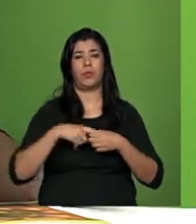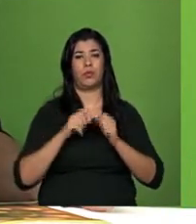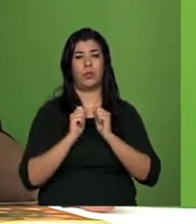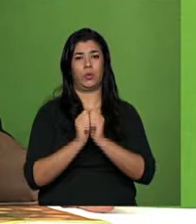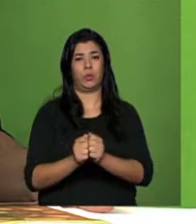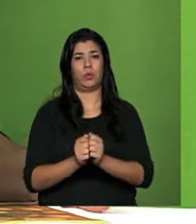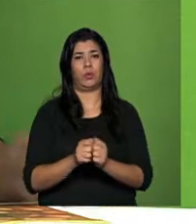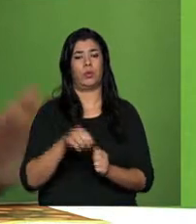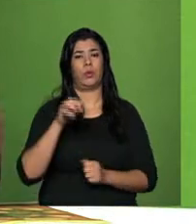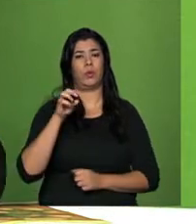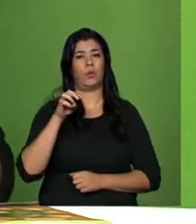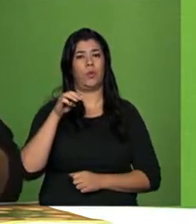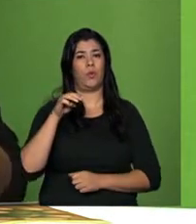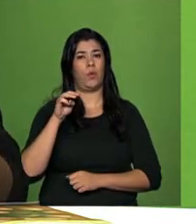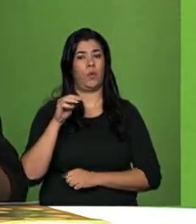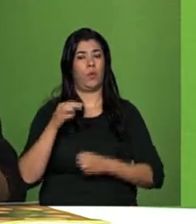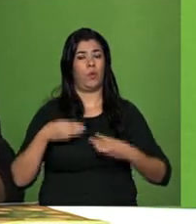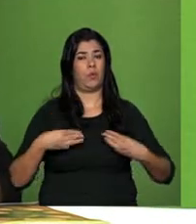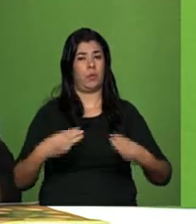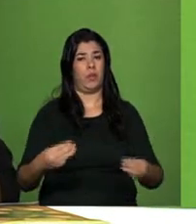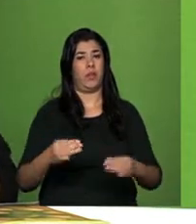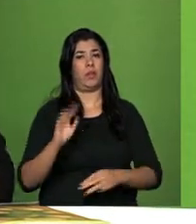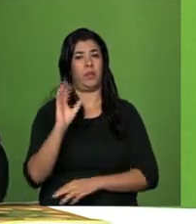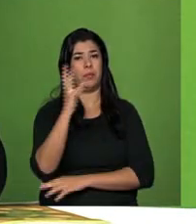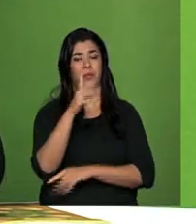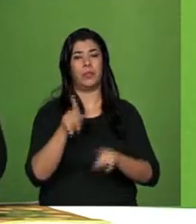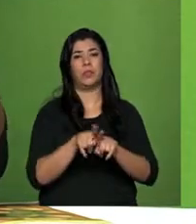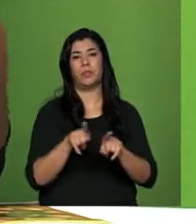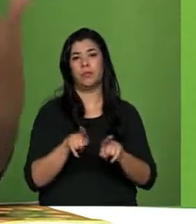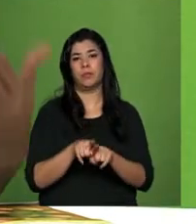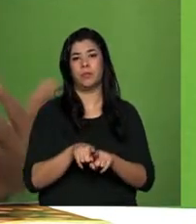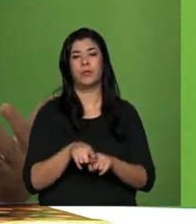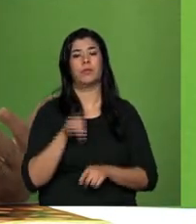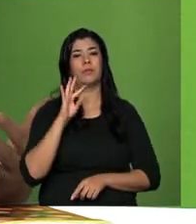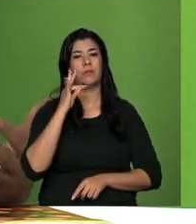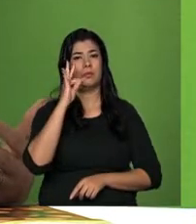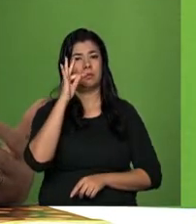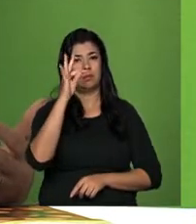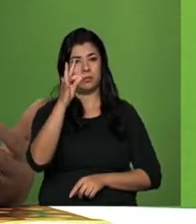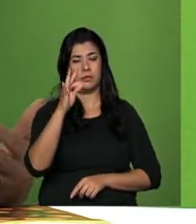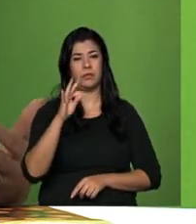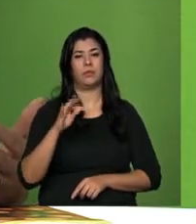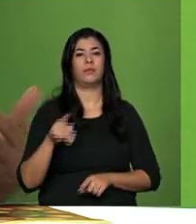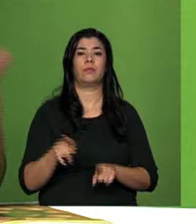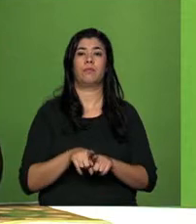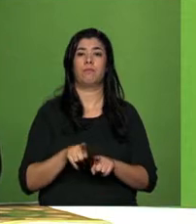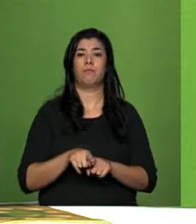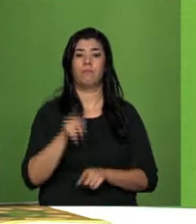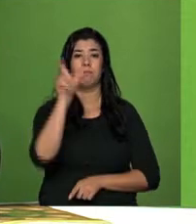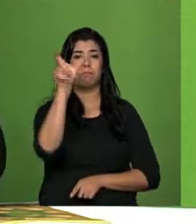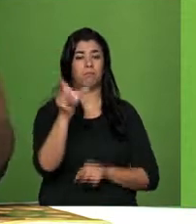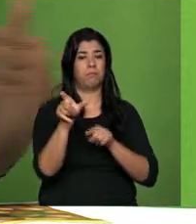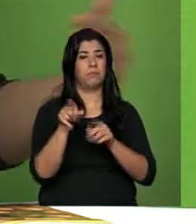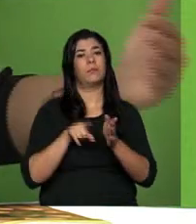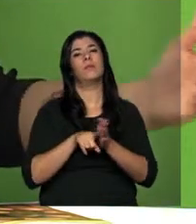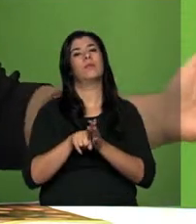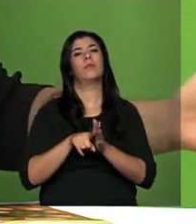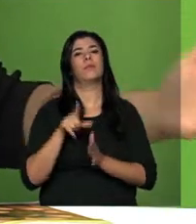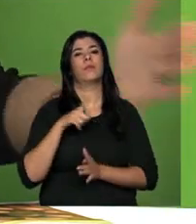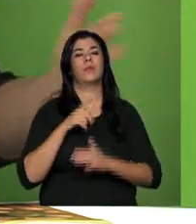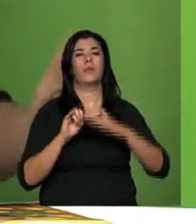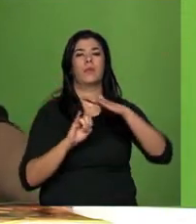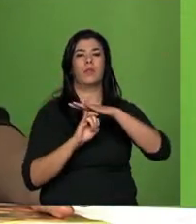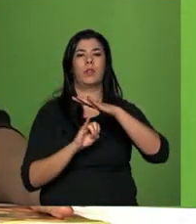Ministério da Ciência, Tecnologia e Inovação, onde o pesquisador, o pesquisador de instituições públicas, instituições